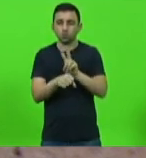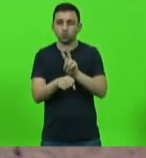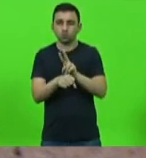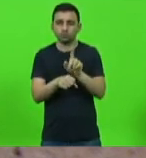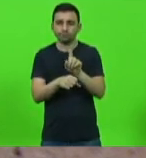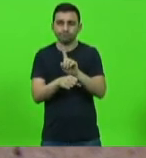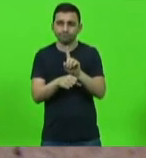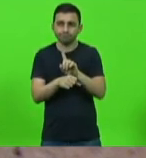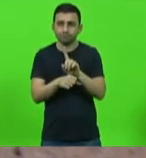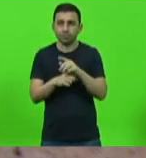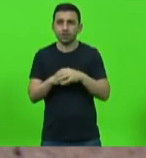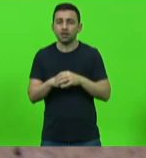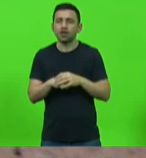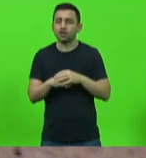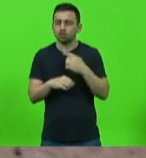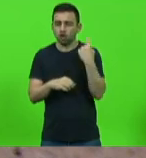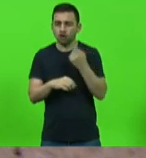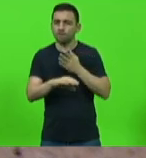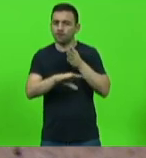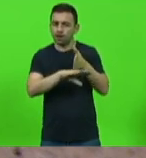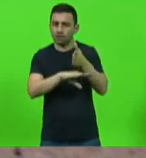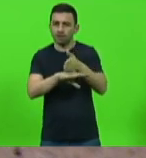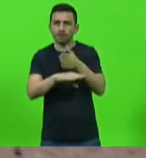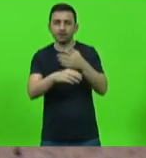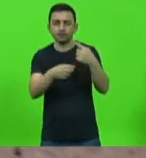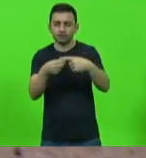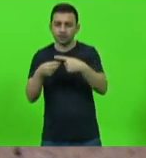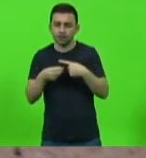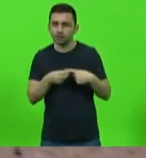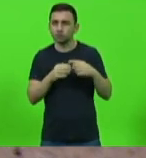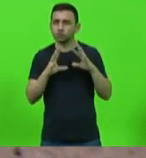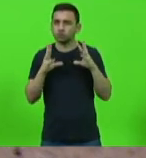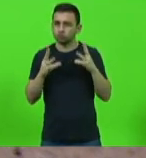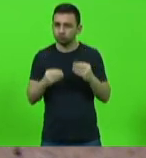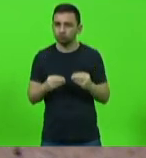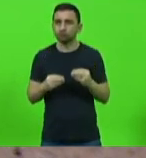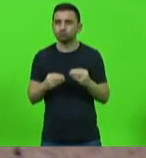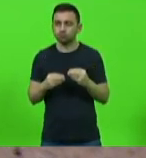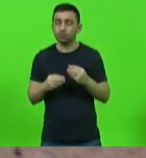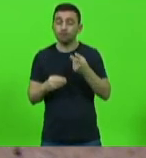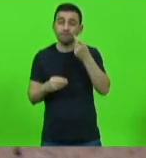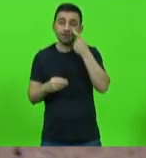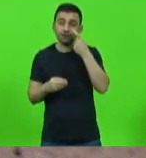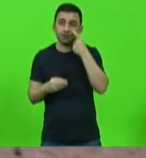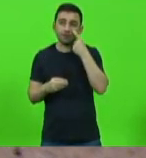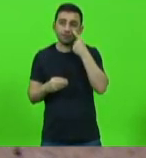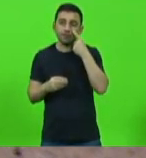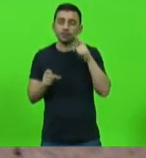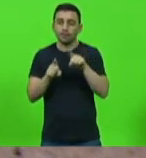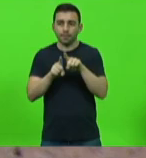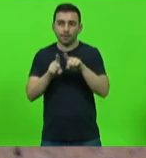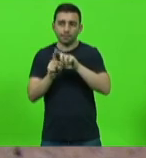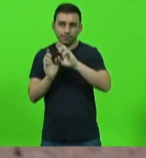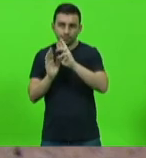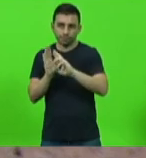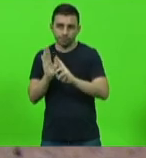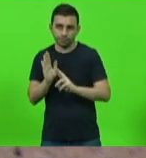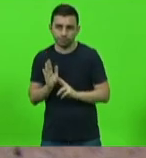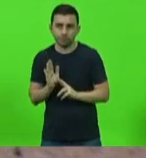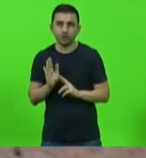estão esses equipamentos de fiscalização. Trago também nesse relatório junto com a nossa comissão